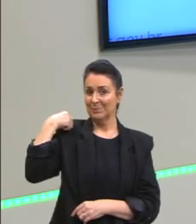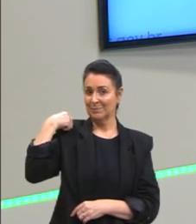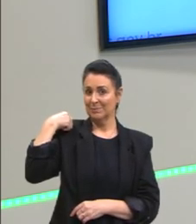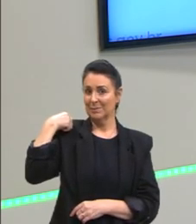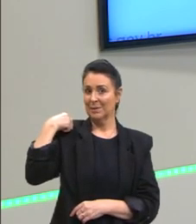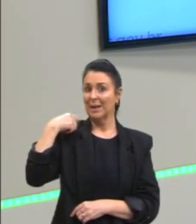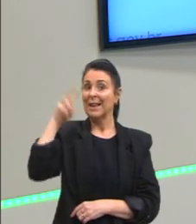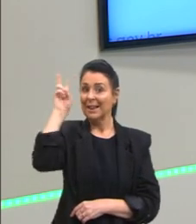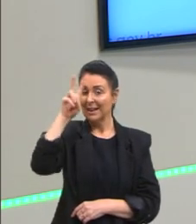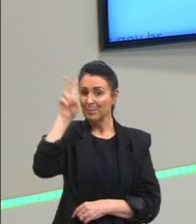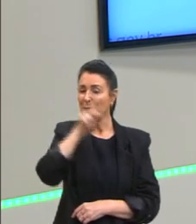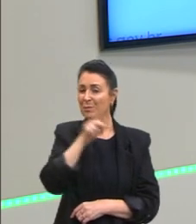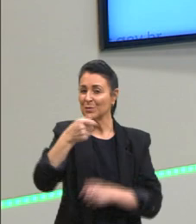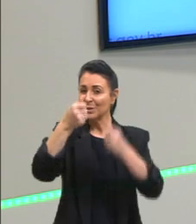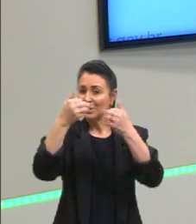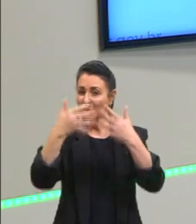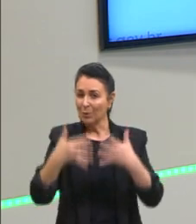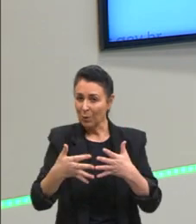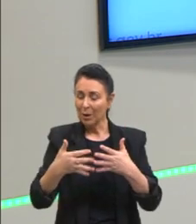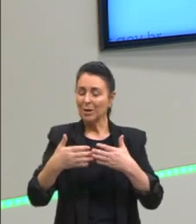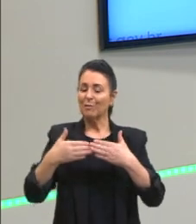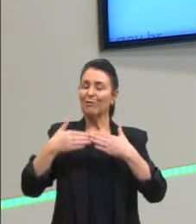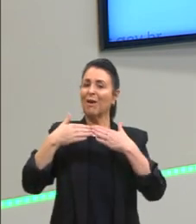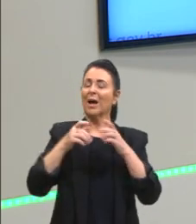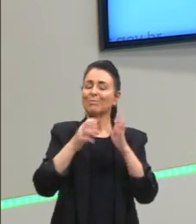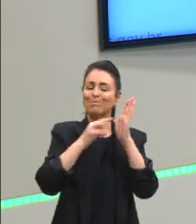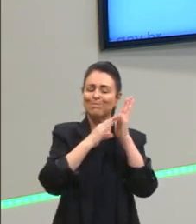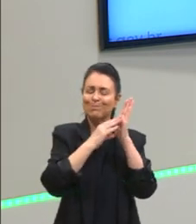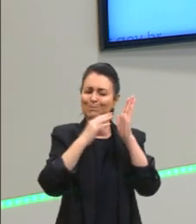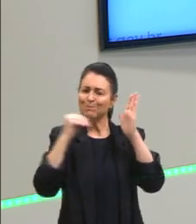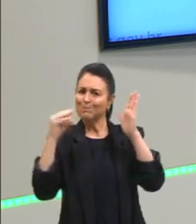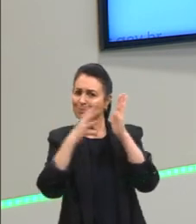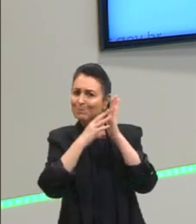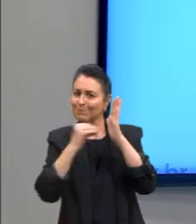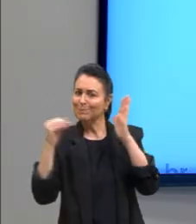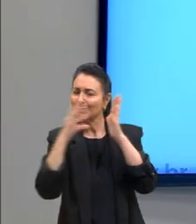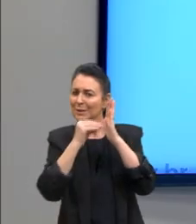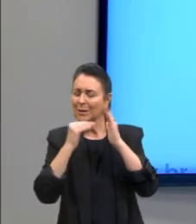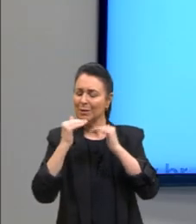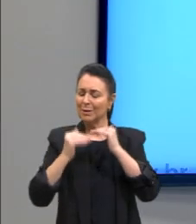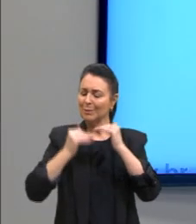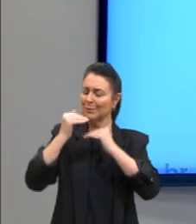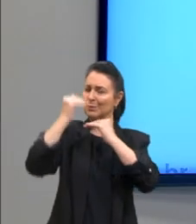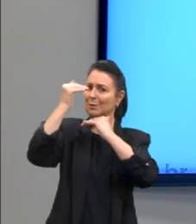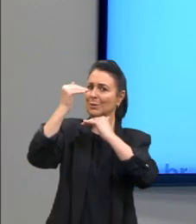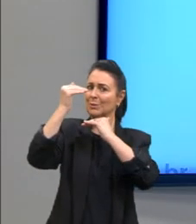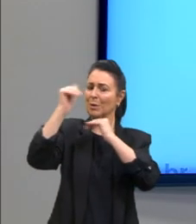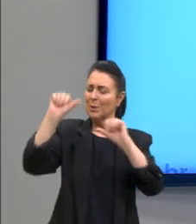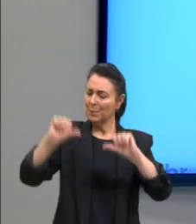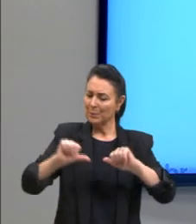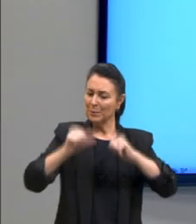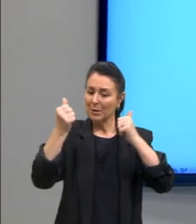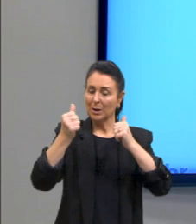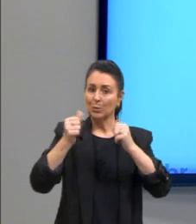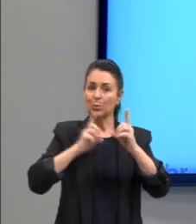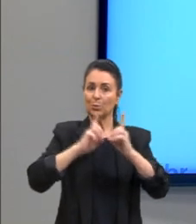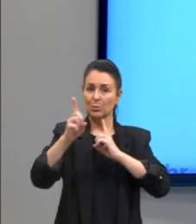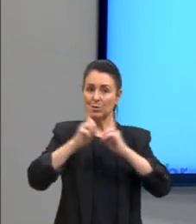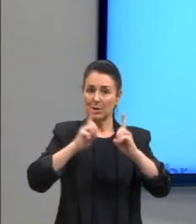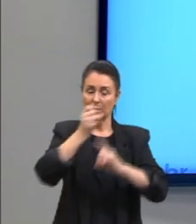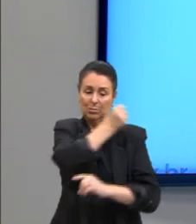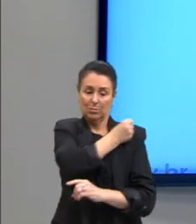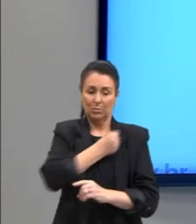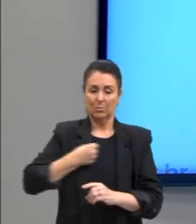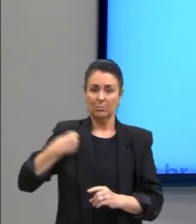reproduzindo, vai aperfeiçoando o diálogo de Sócrates. Então ele queria, através desse diálogo, também que a